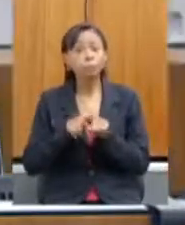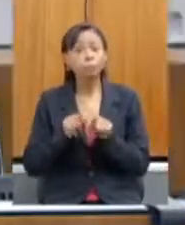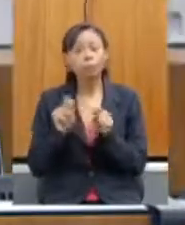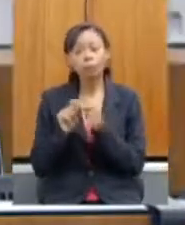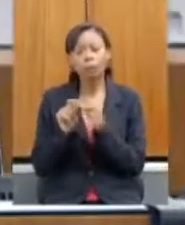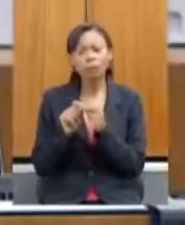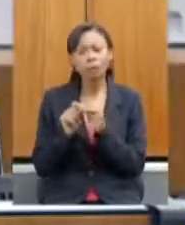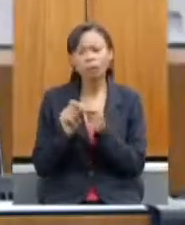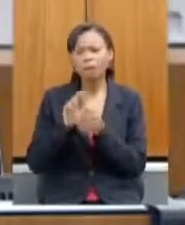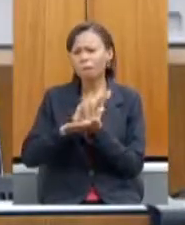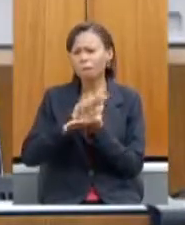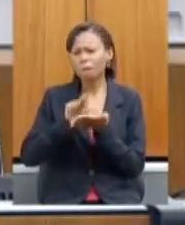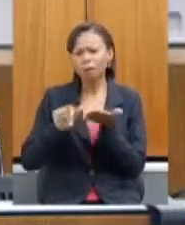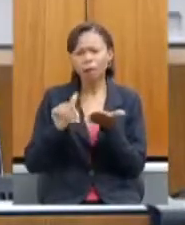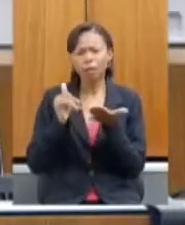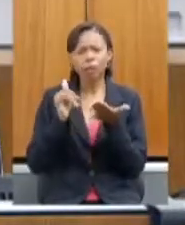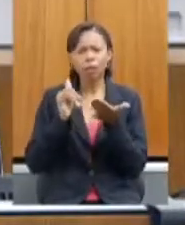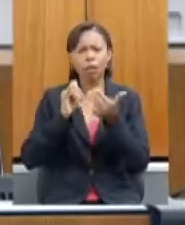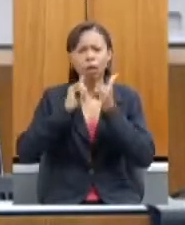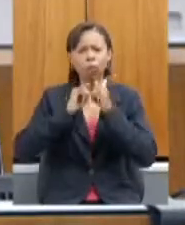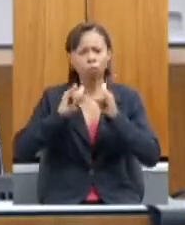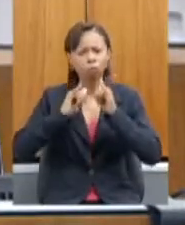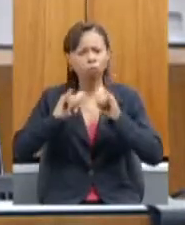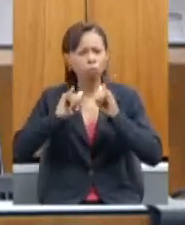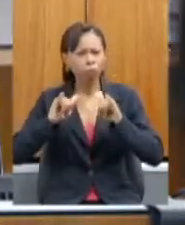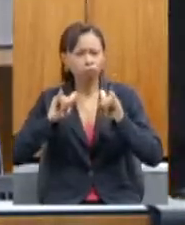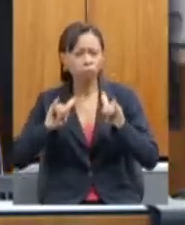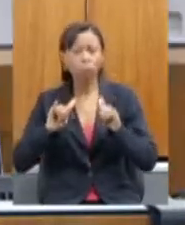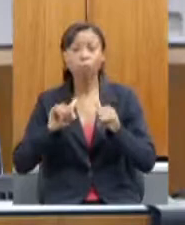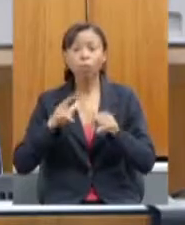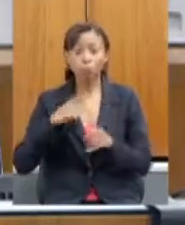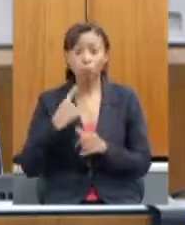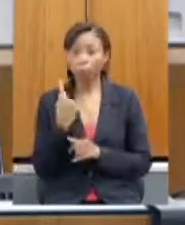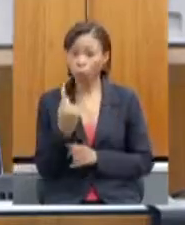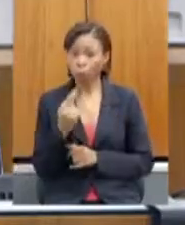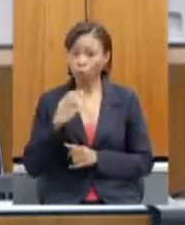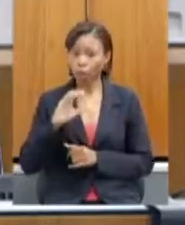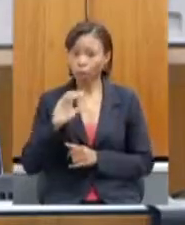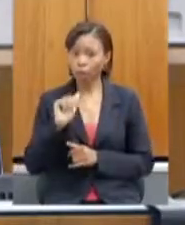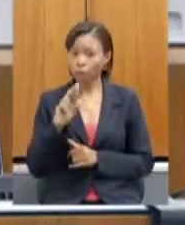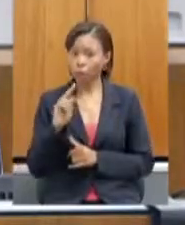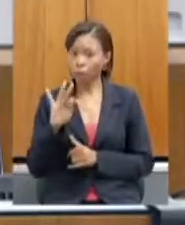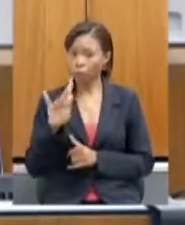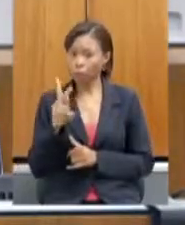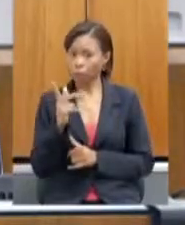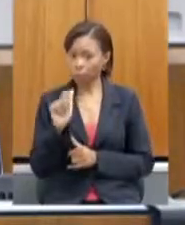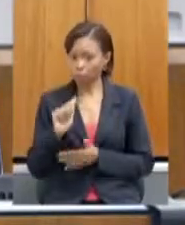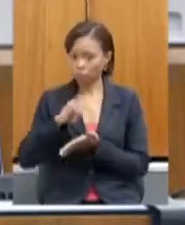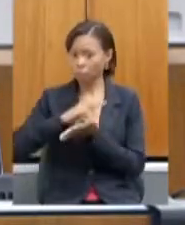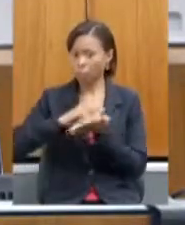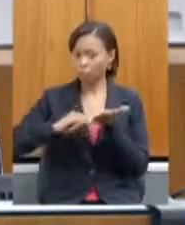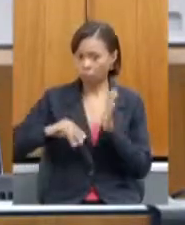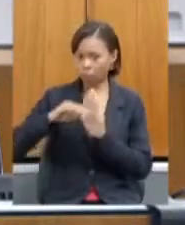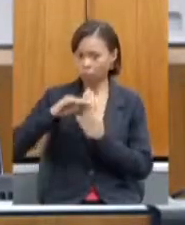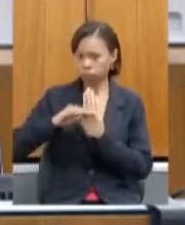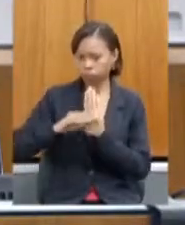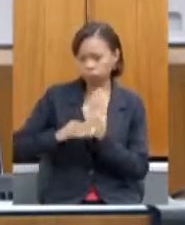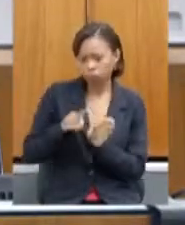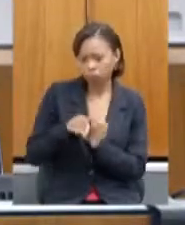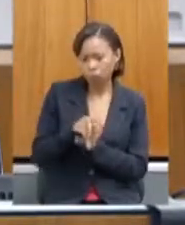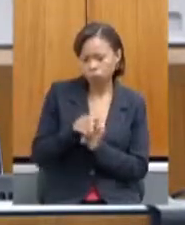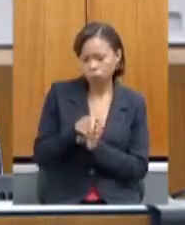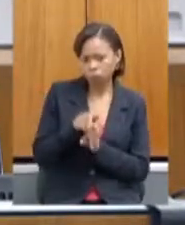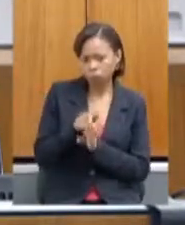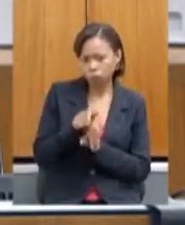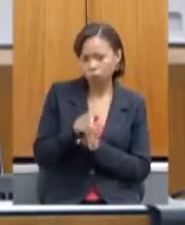a cartilha que a EMATER preparou em parceria com a Secretaria e o IMA, de orientação de prevenção